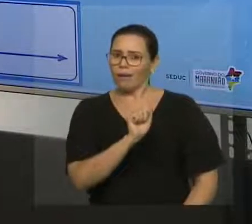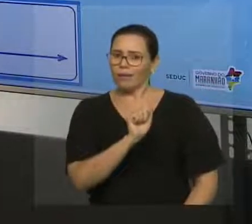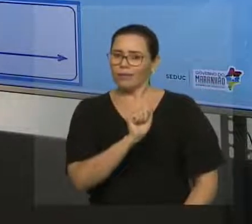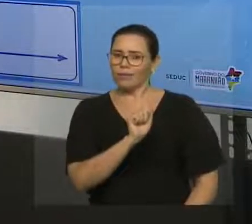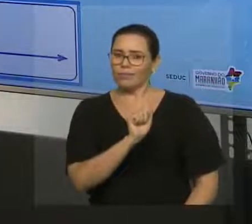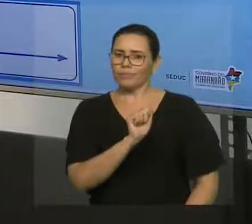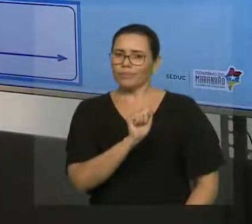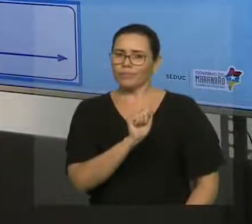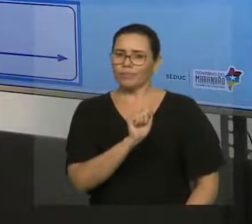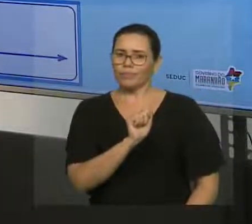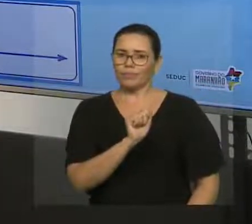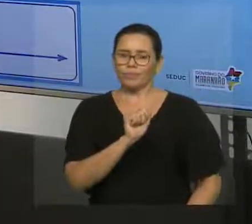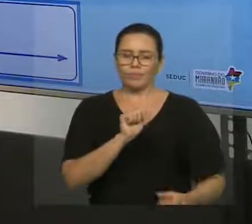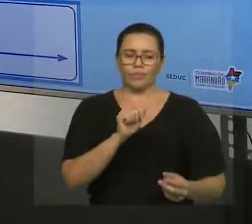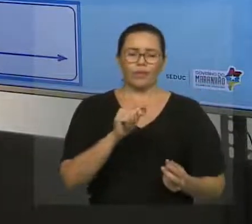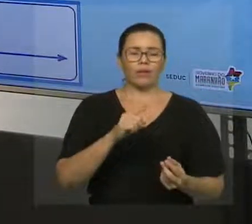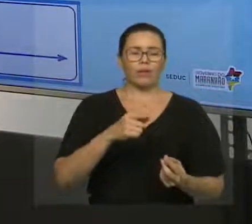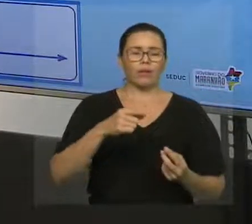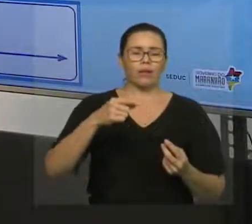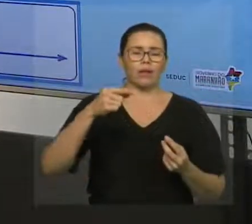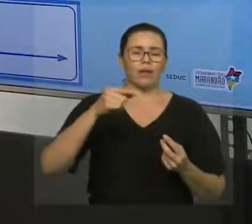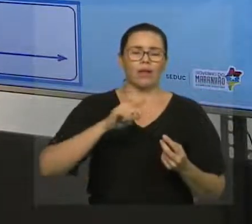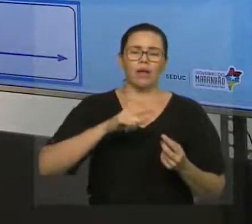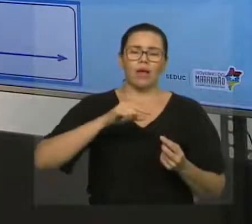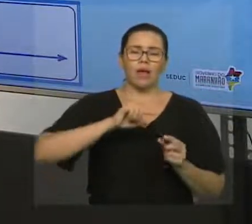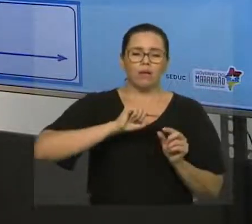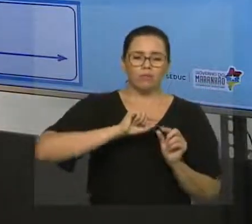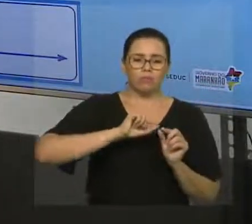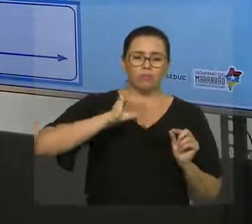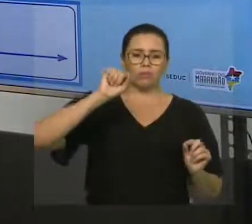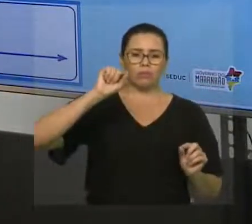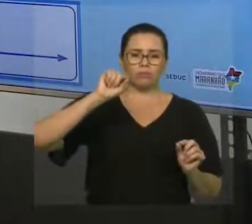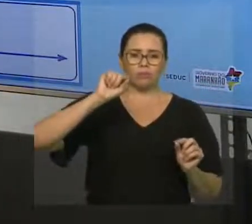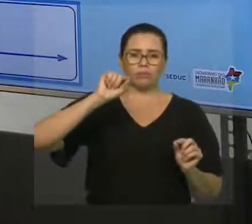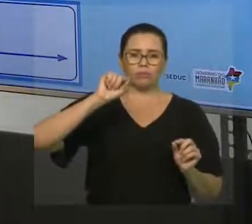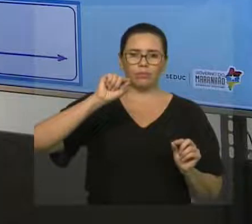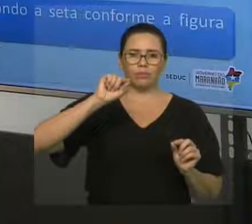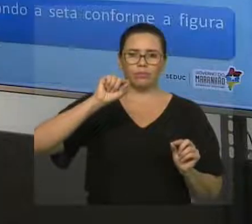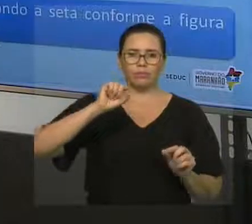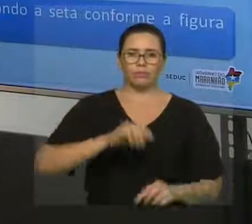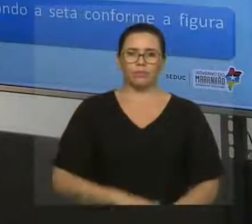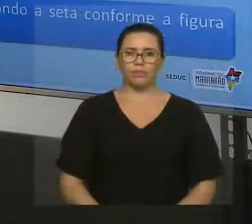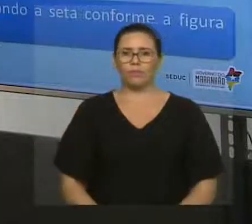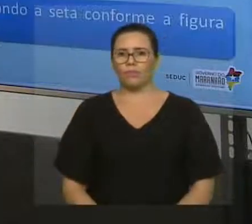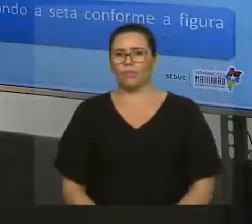e colocando ele bem aqui, coincidindo. Origem com origem. Ficando isso aqui.